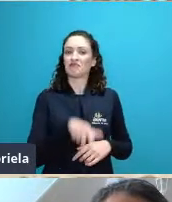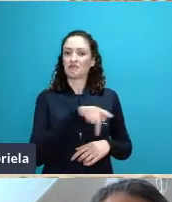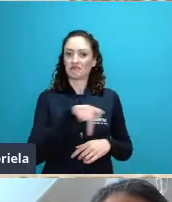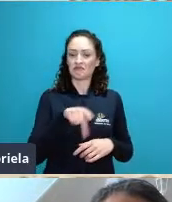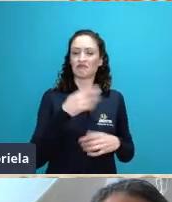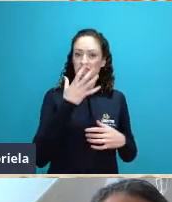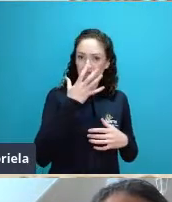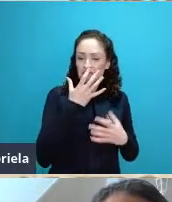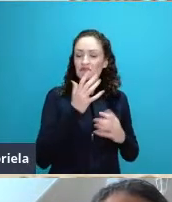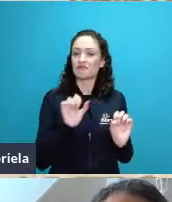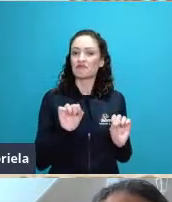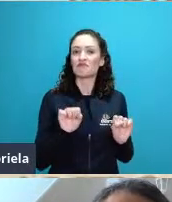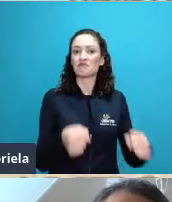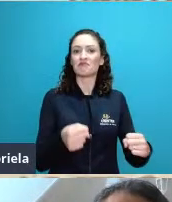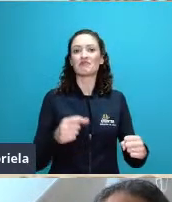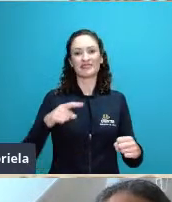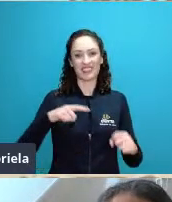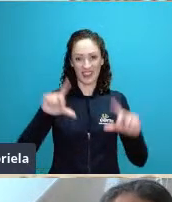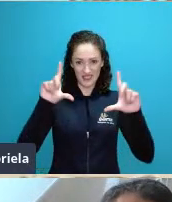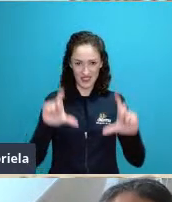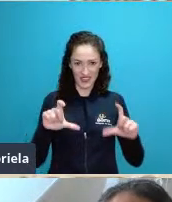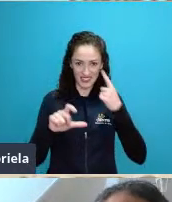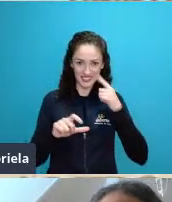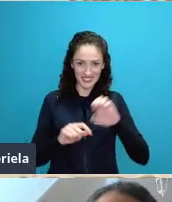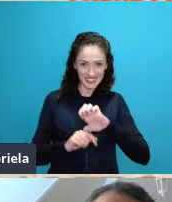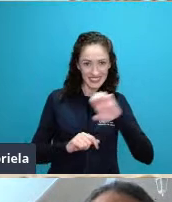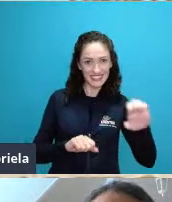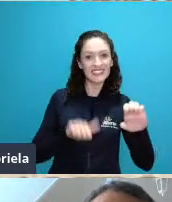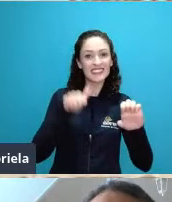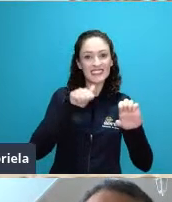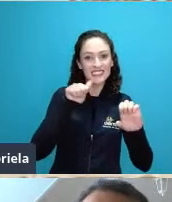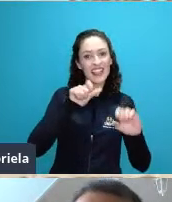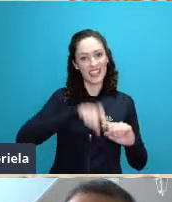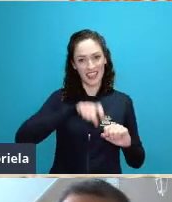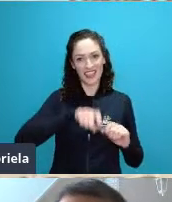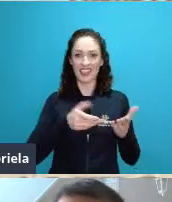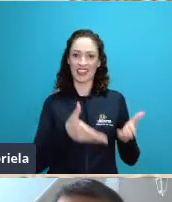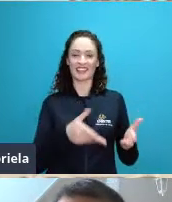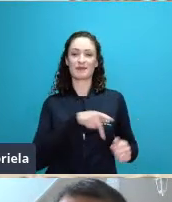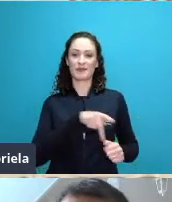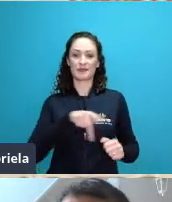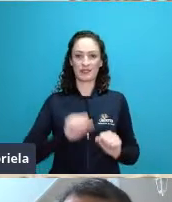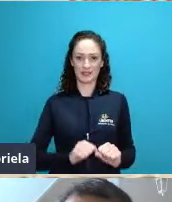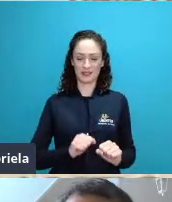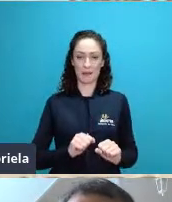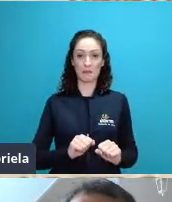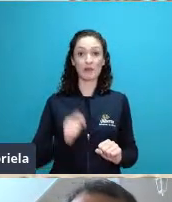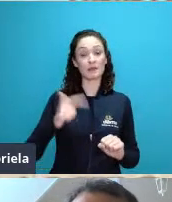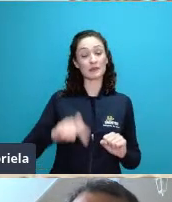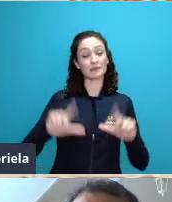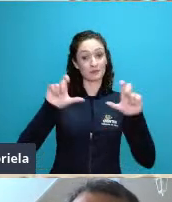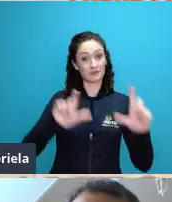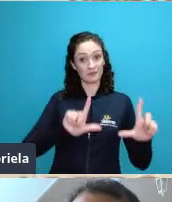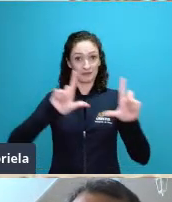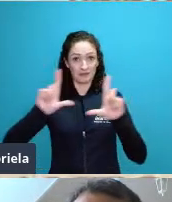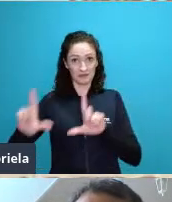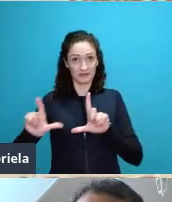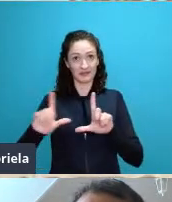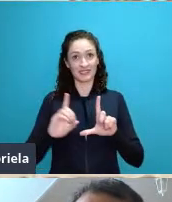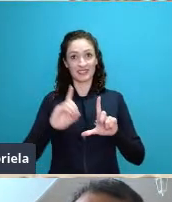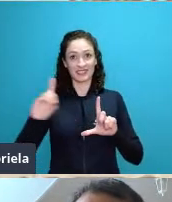na imagem da esquerda da fotografia da esquerda e na fotografia da direita o